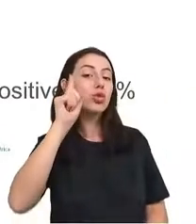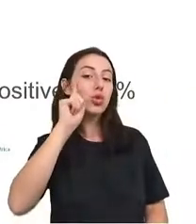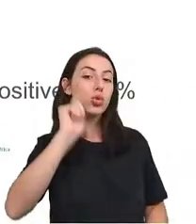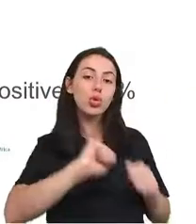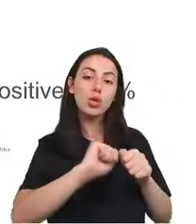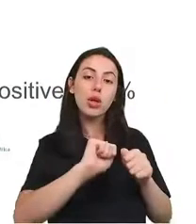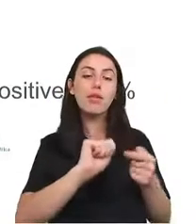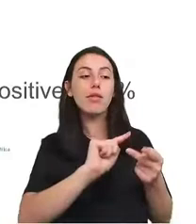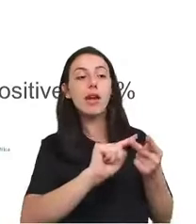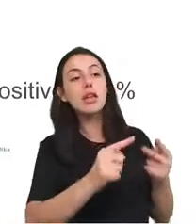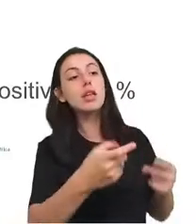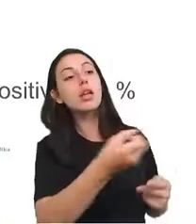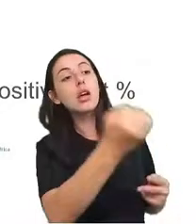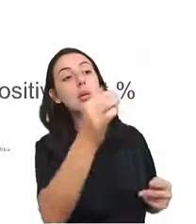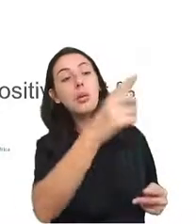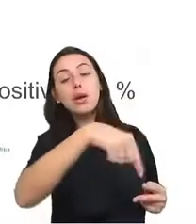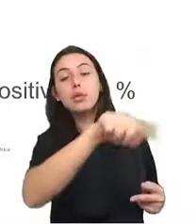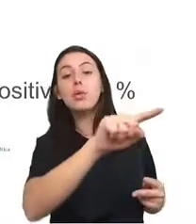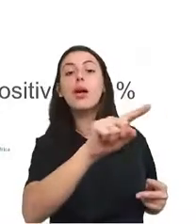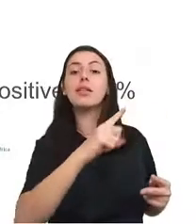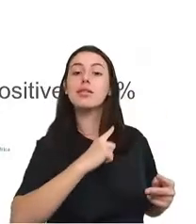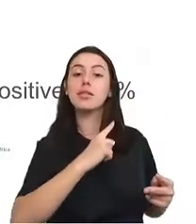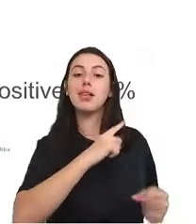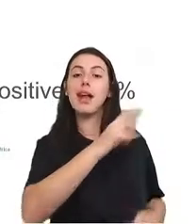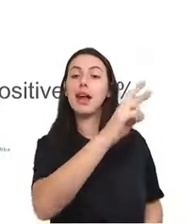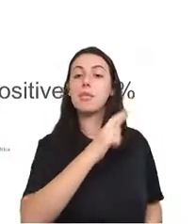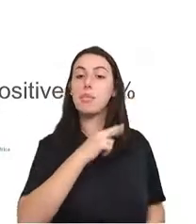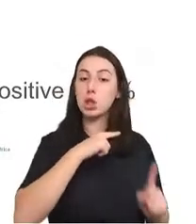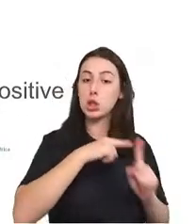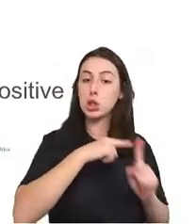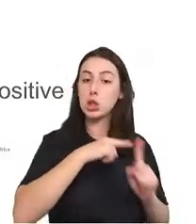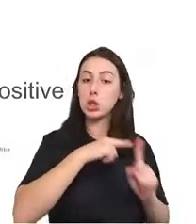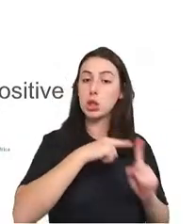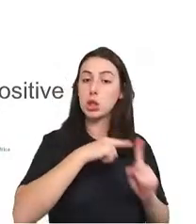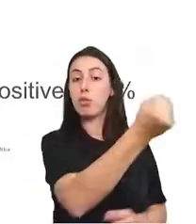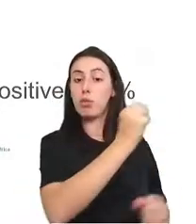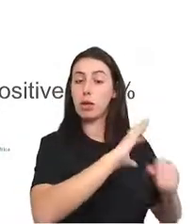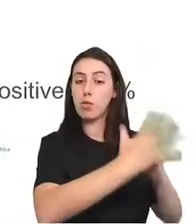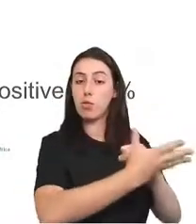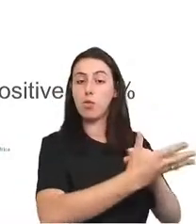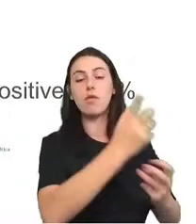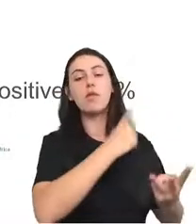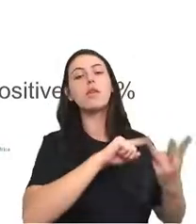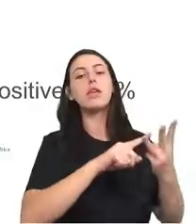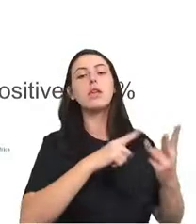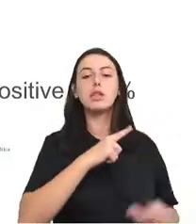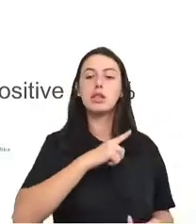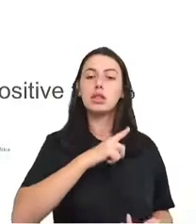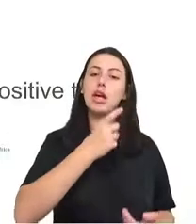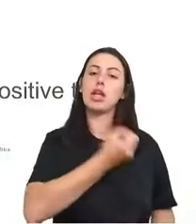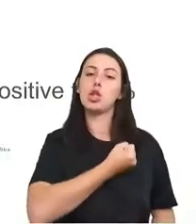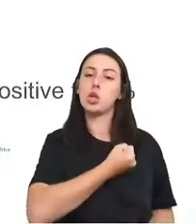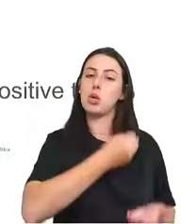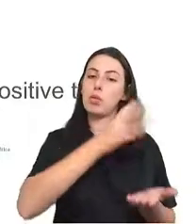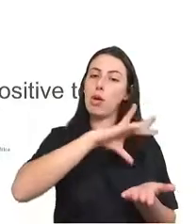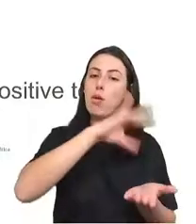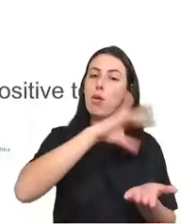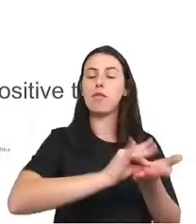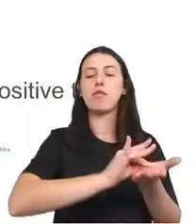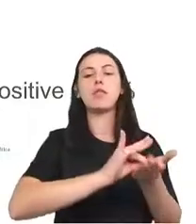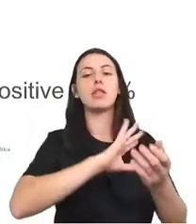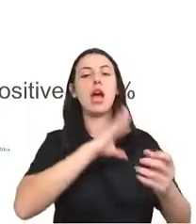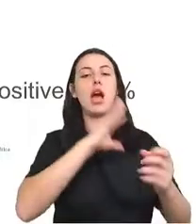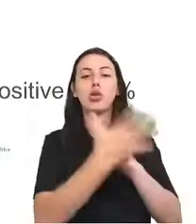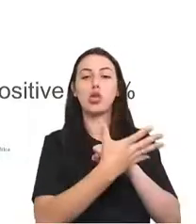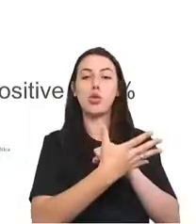positivo, também sabemos o número oficial de mortes por Covid que há, por mais que seja uma métrica um pouco falha, e temos